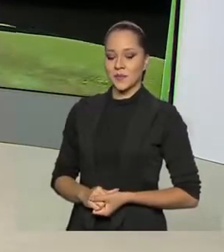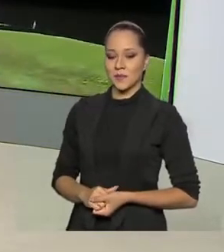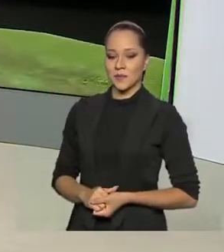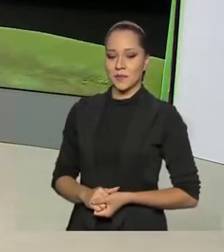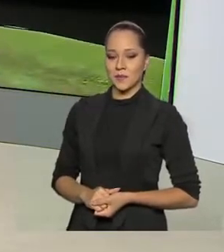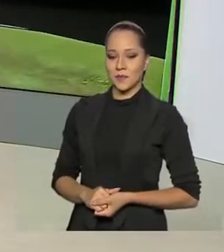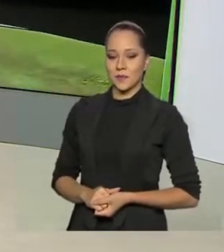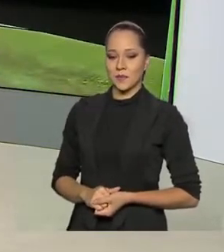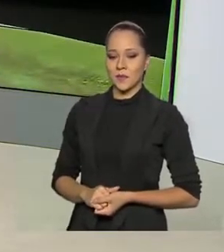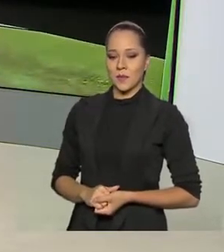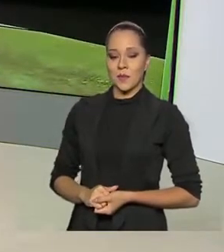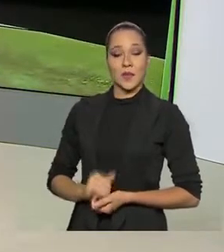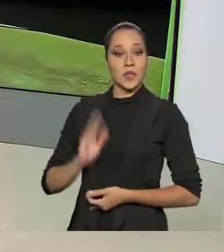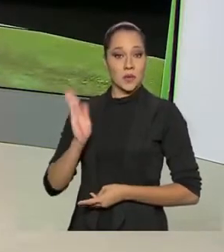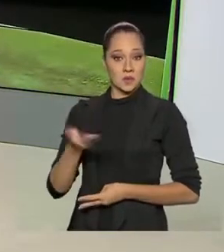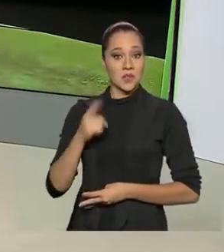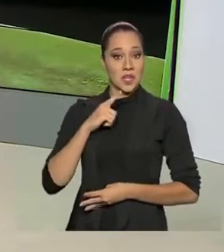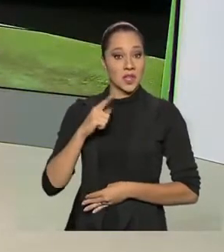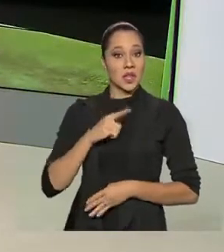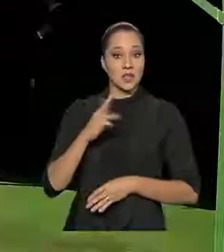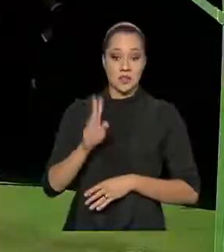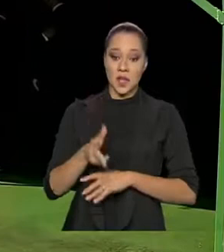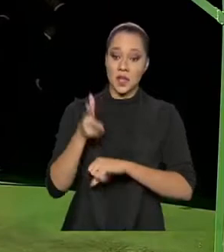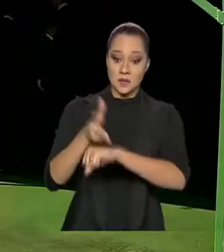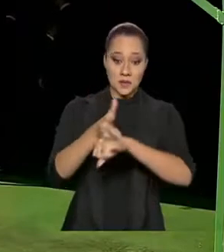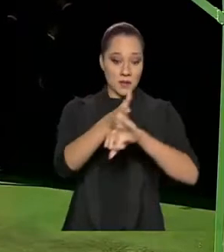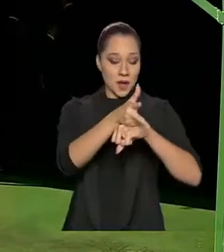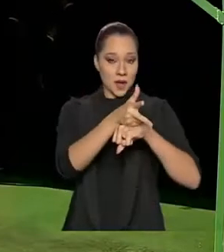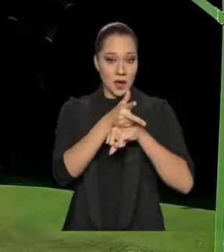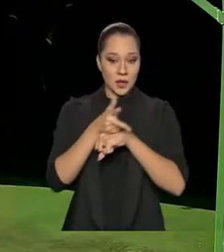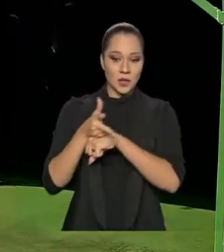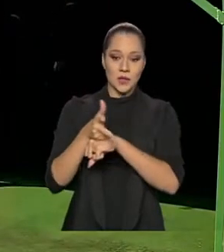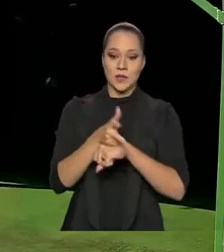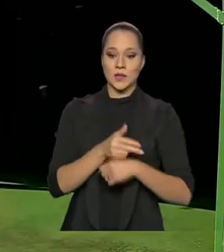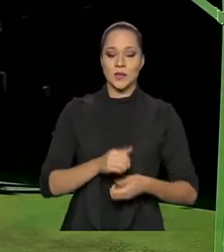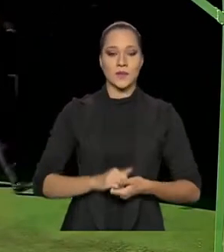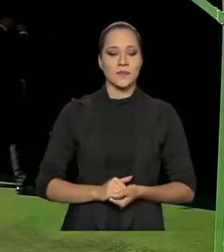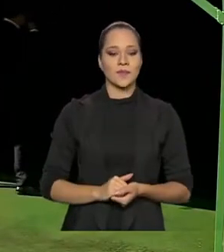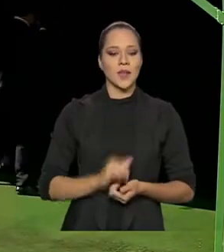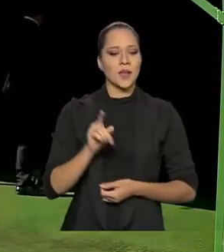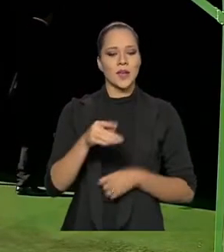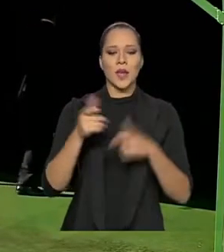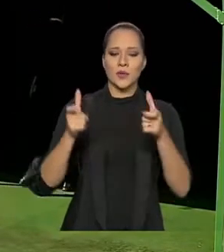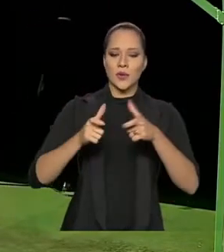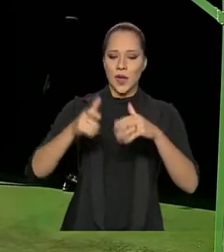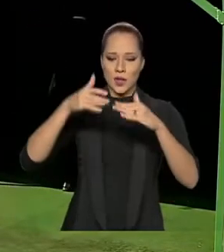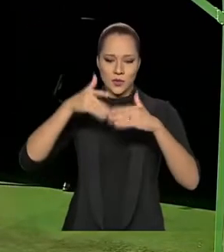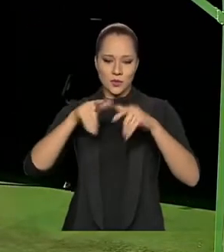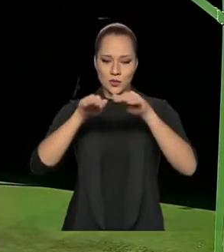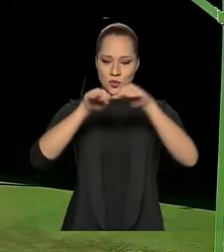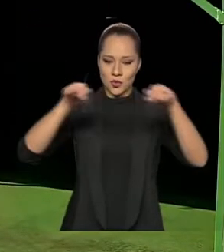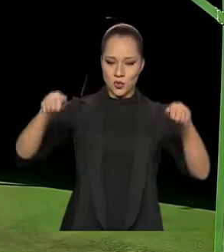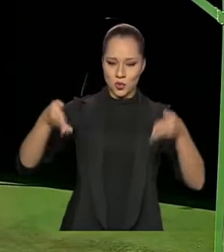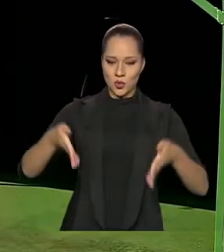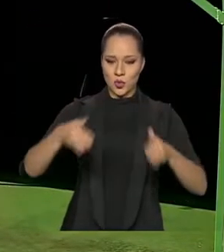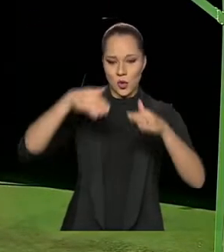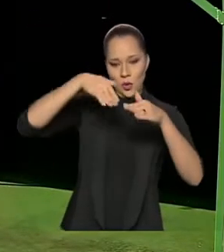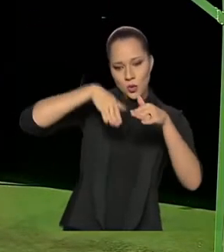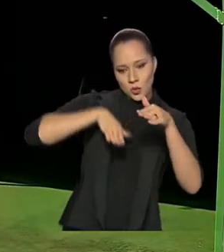Já temos aí as imagens da passagem do túnel, que seria